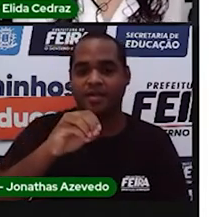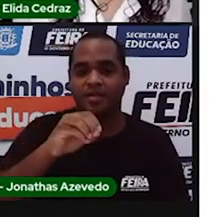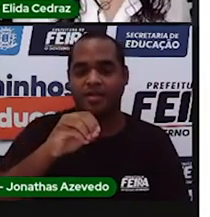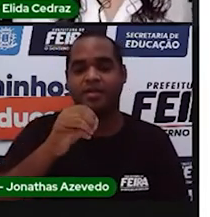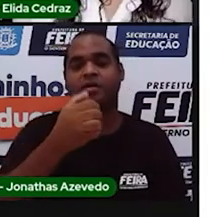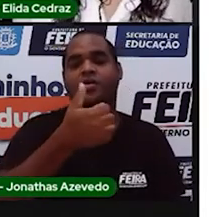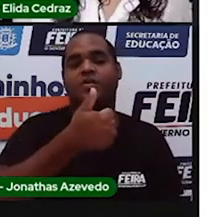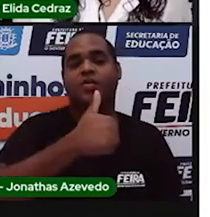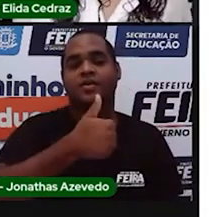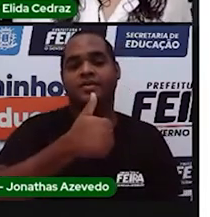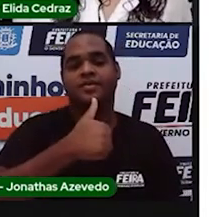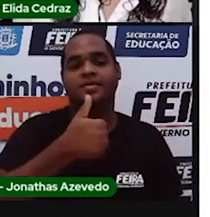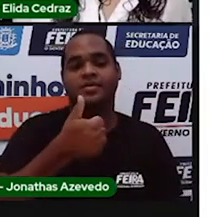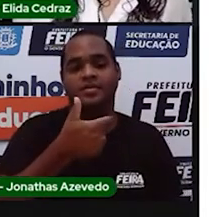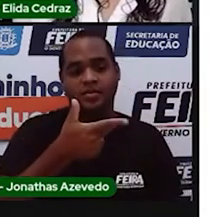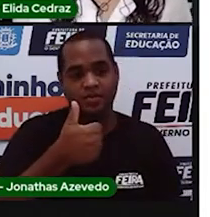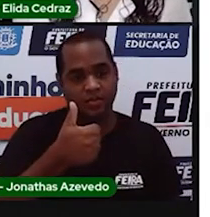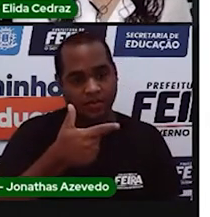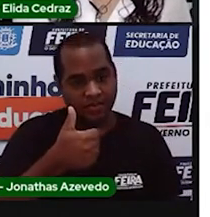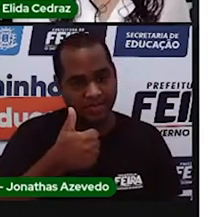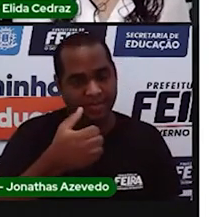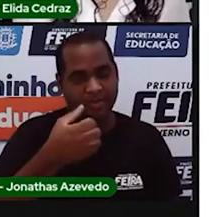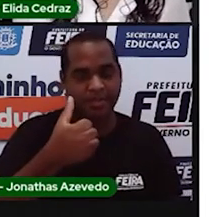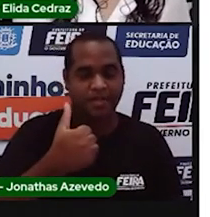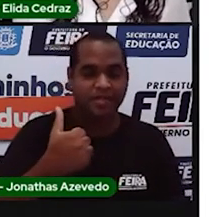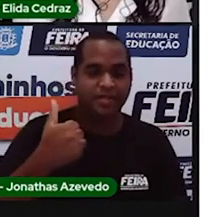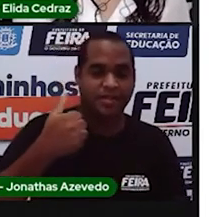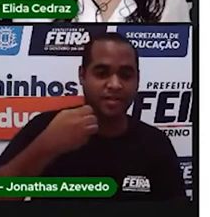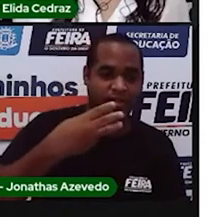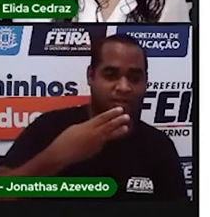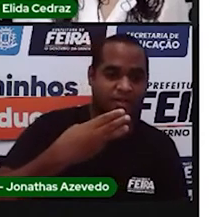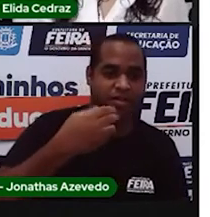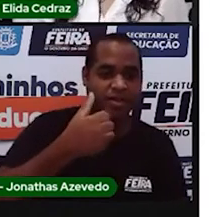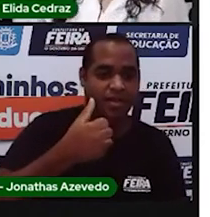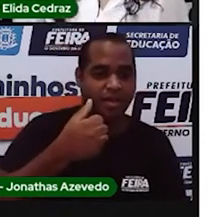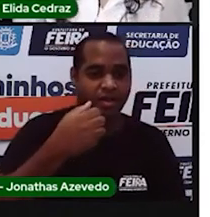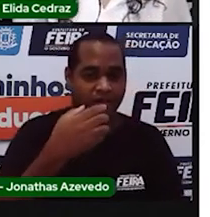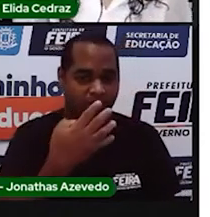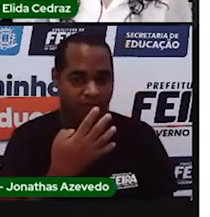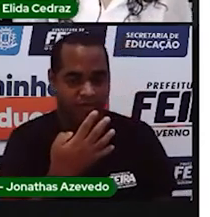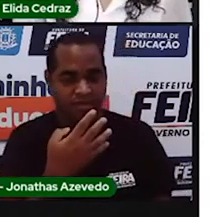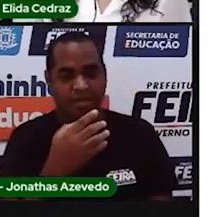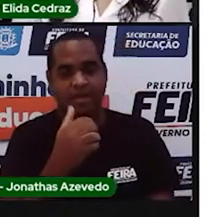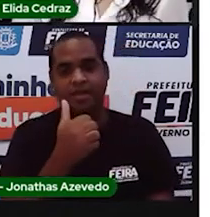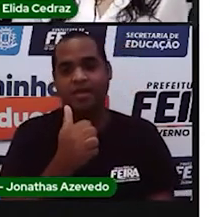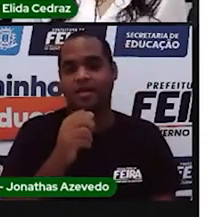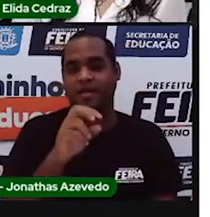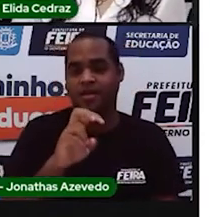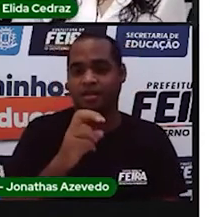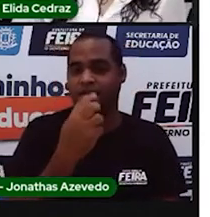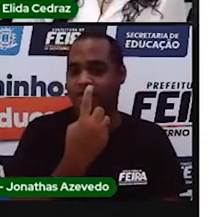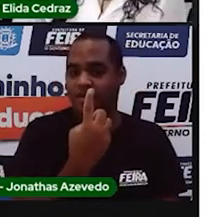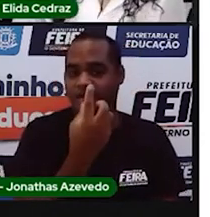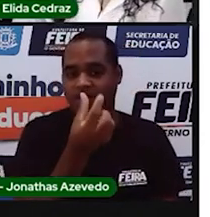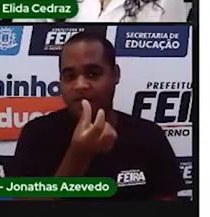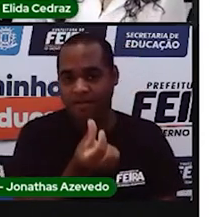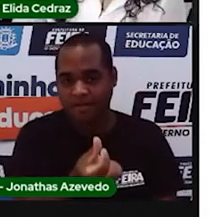10, 11, 12, 13, 14, 15,